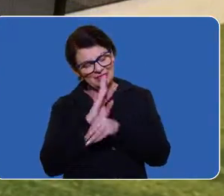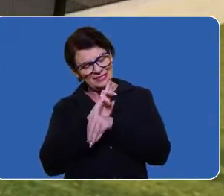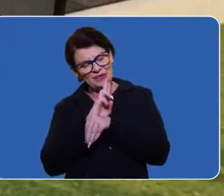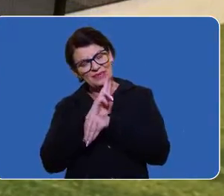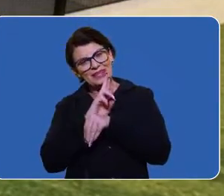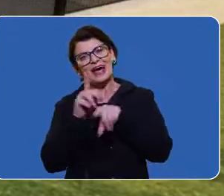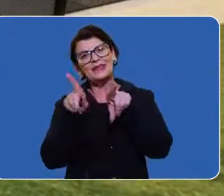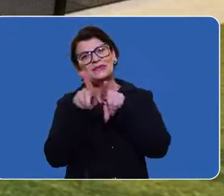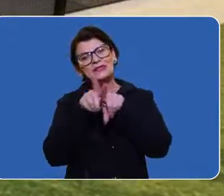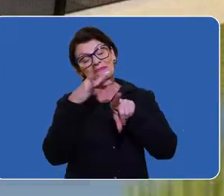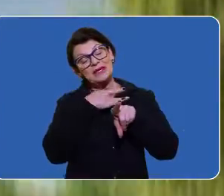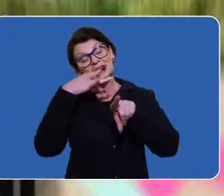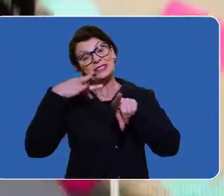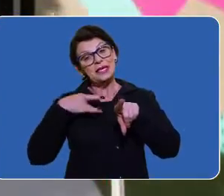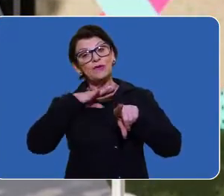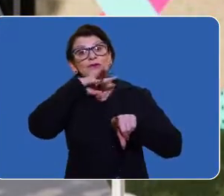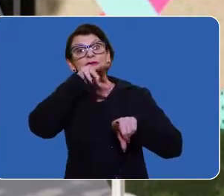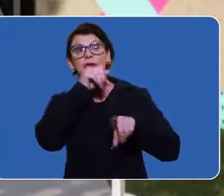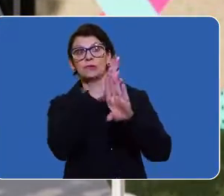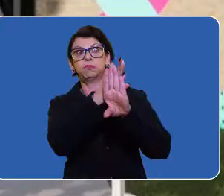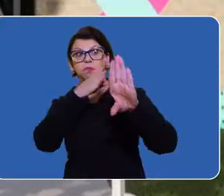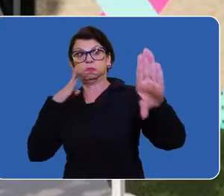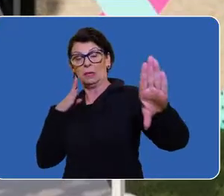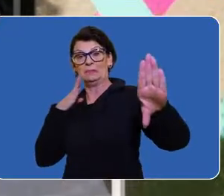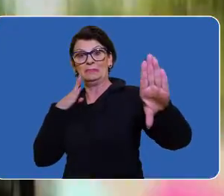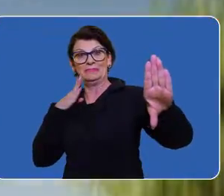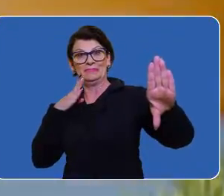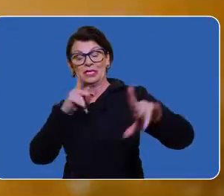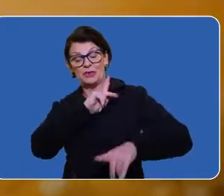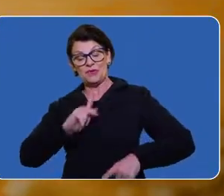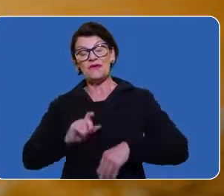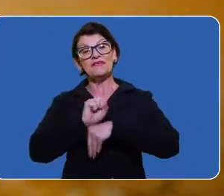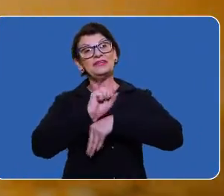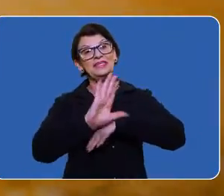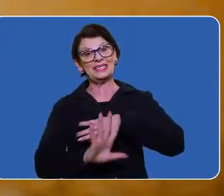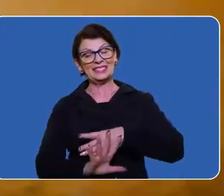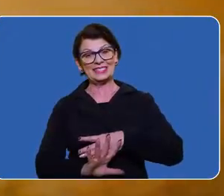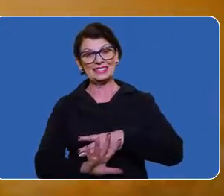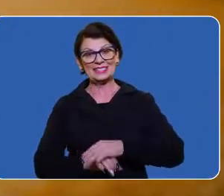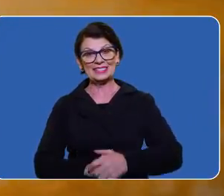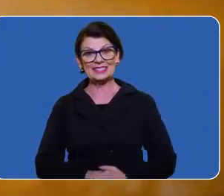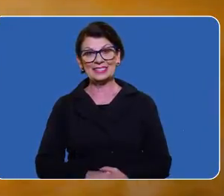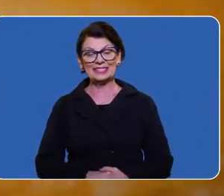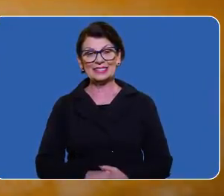acolhimento, cuidado e tratamento para os animais que estão na fila da adoção. Governo de Erechim